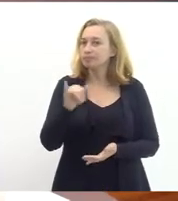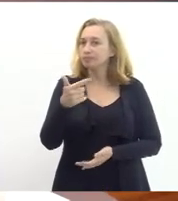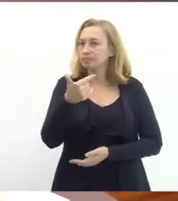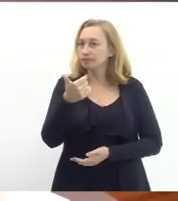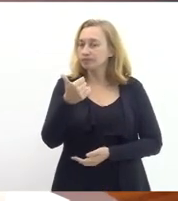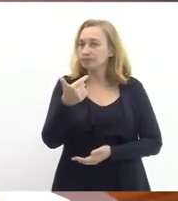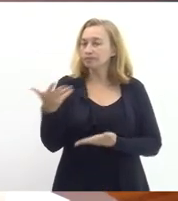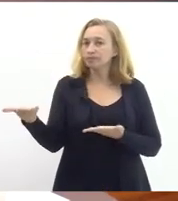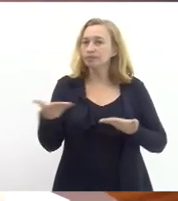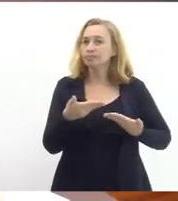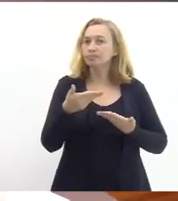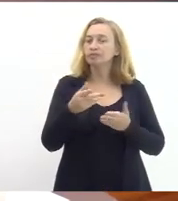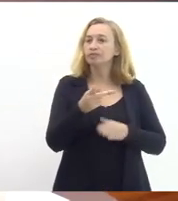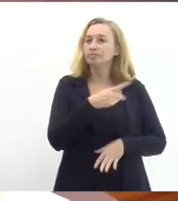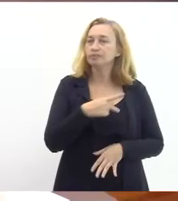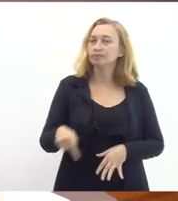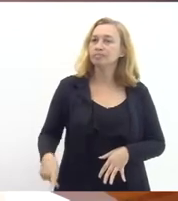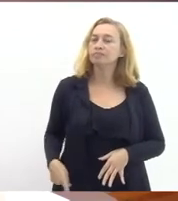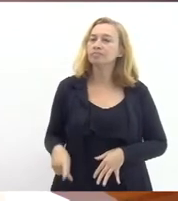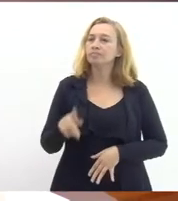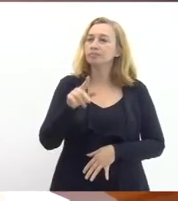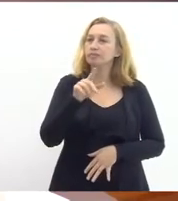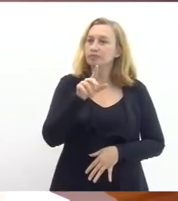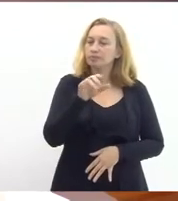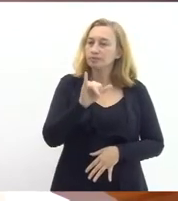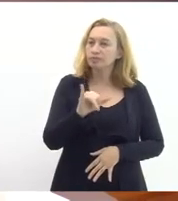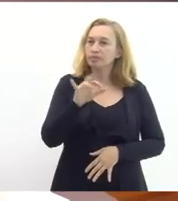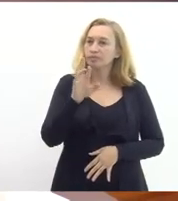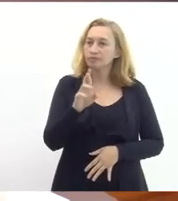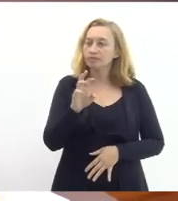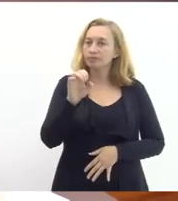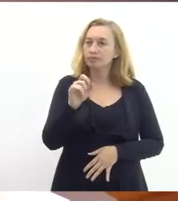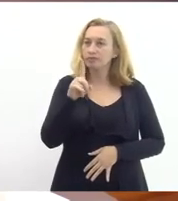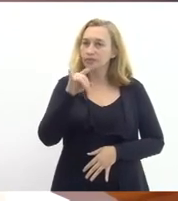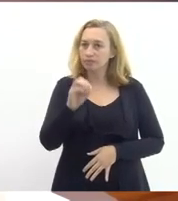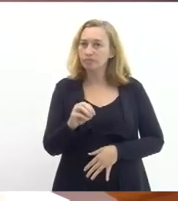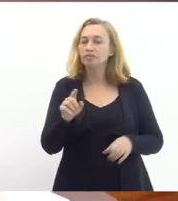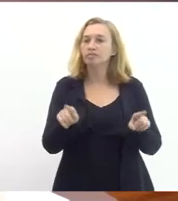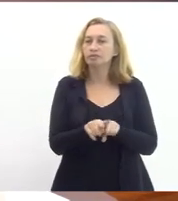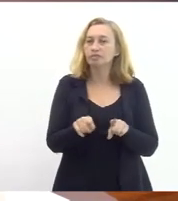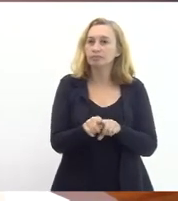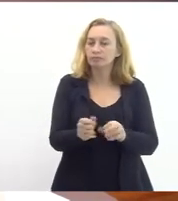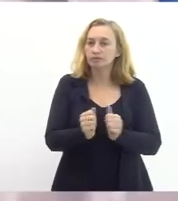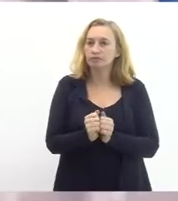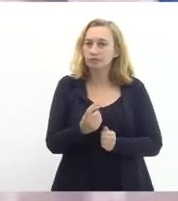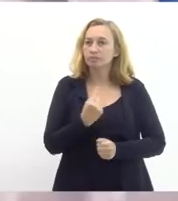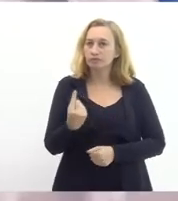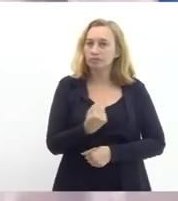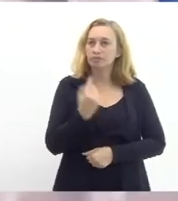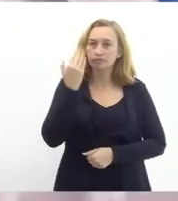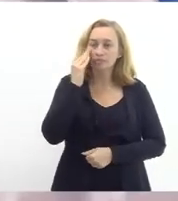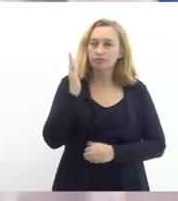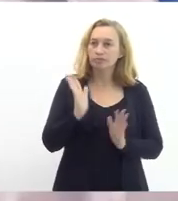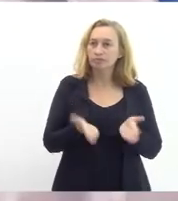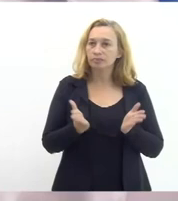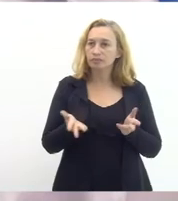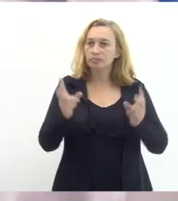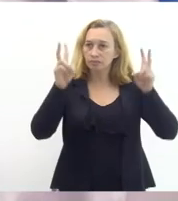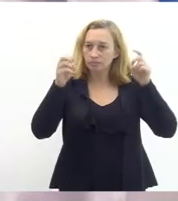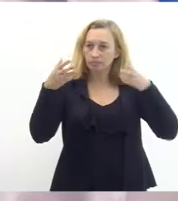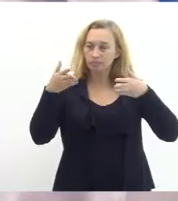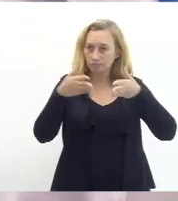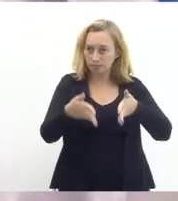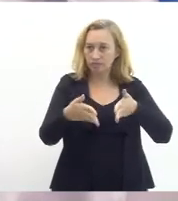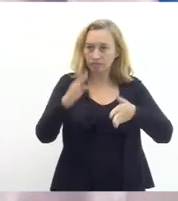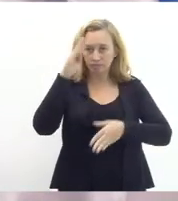convidar o presidente Iranildo para que possa também estar aqui conosco e a gente entende que hoje esse um dos temas centrais